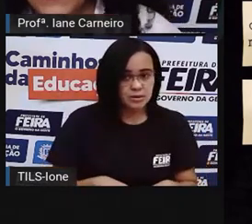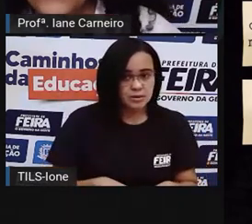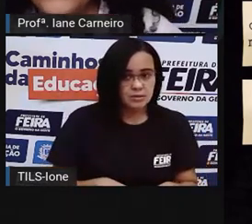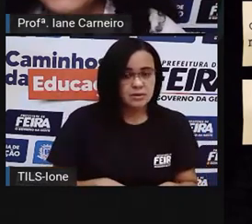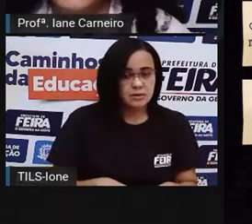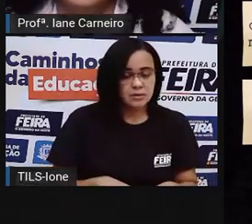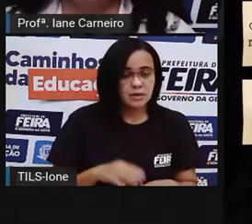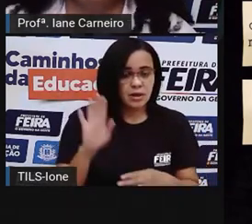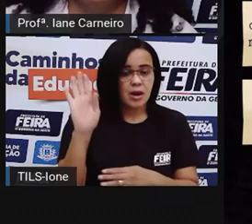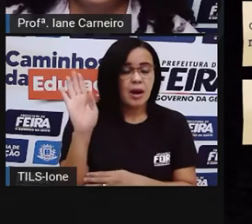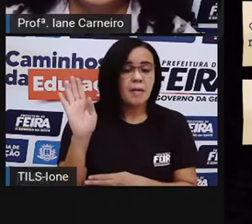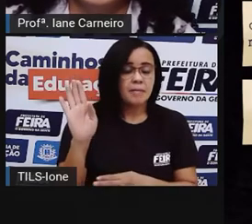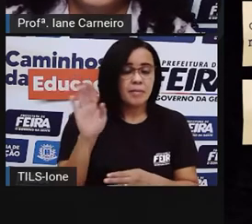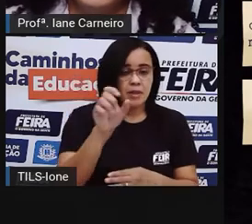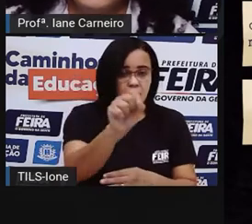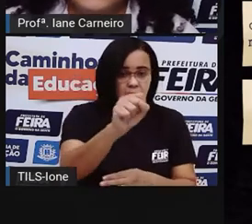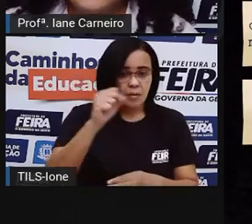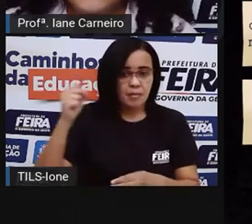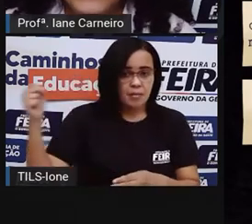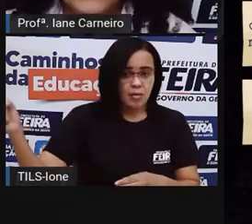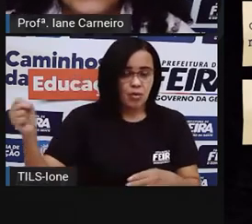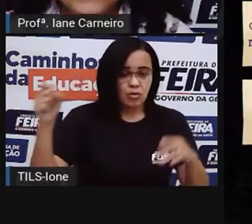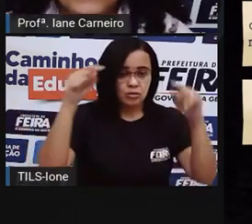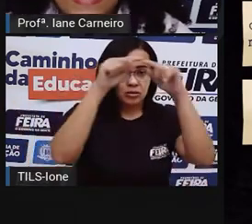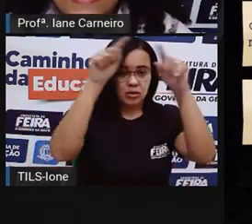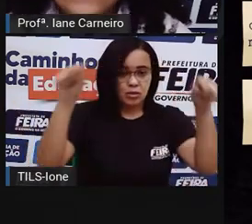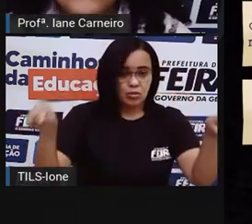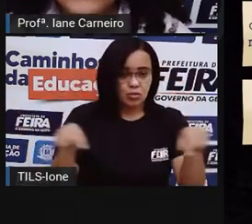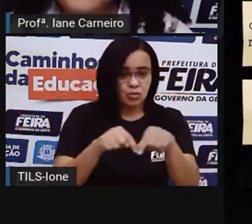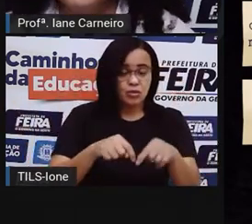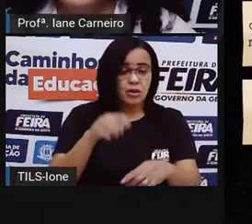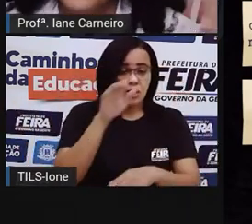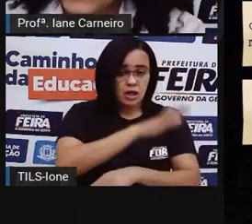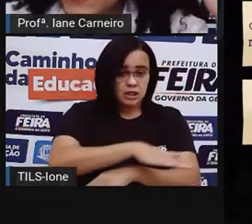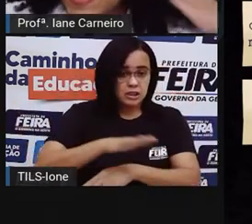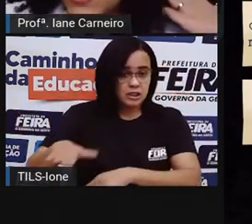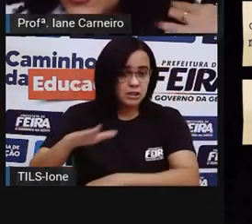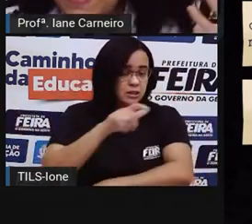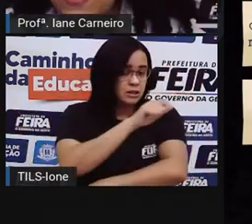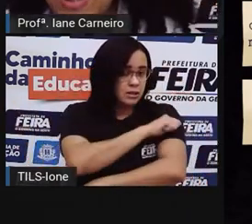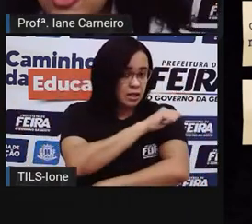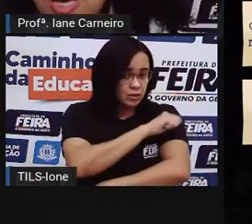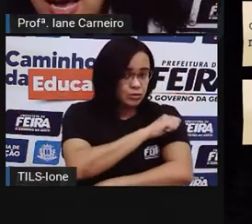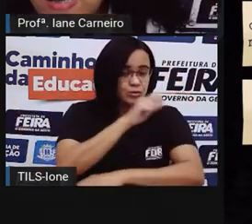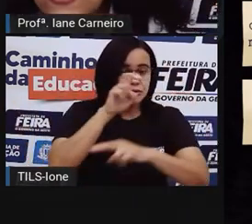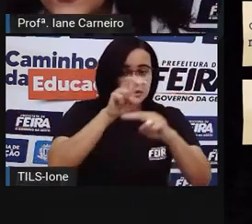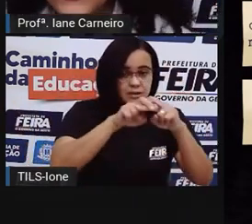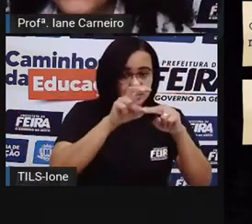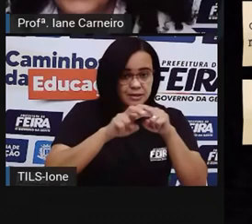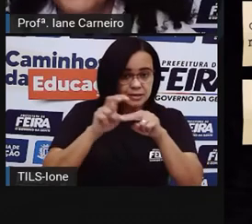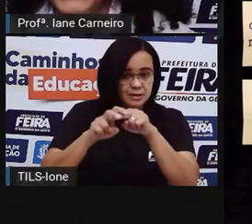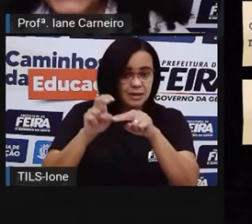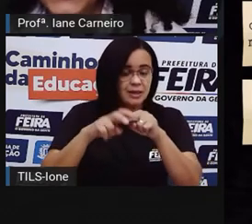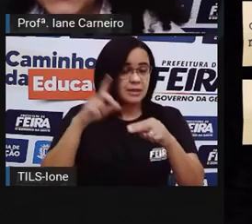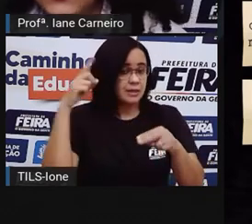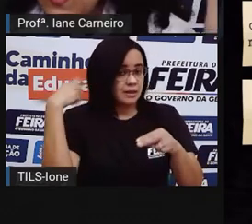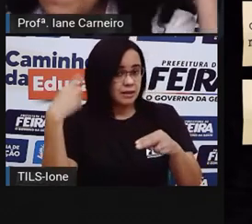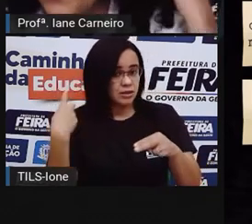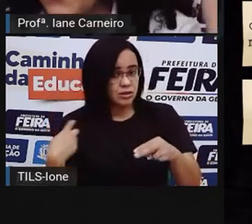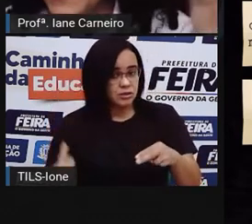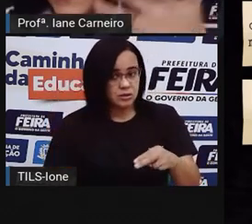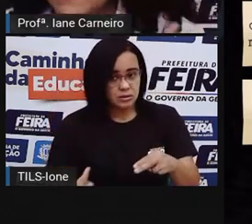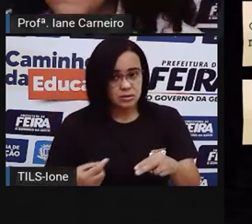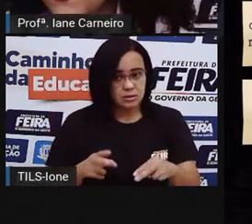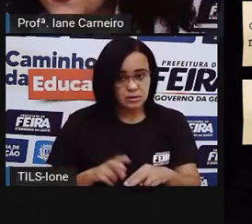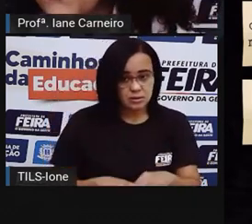mural. A gente vê as crianças sentadas, né? Tem uma criança ali de cabelo cacheado. Uma menininha aqui com